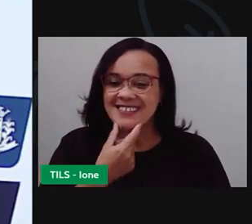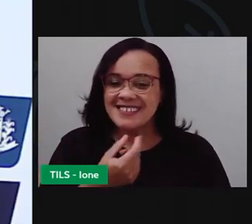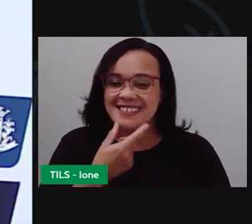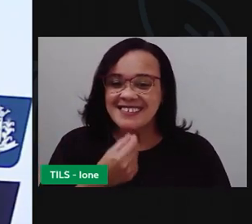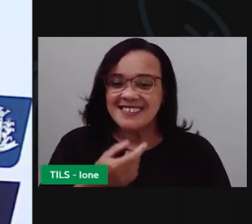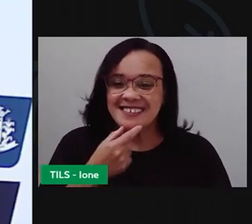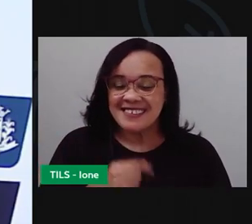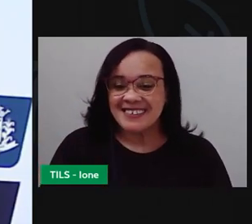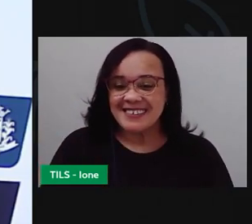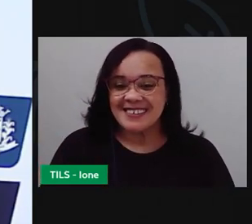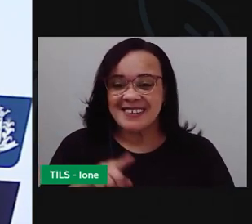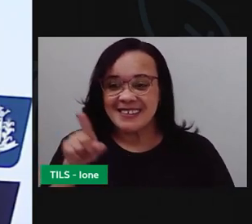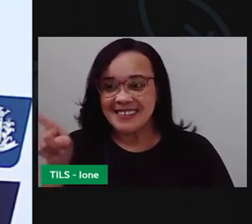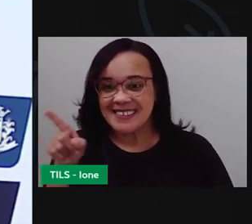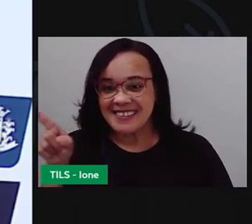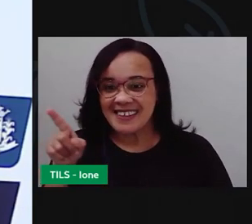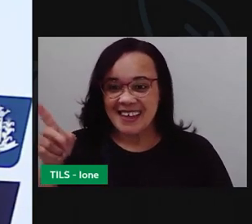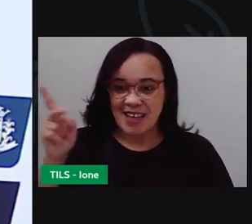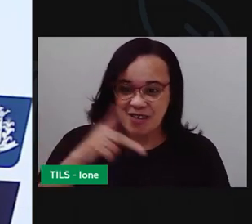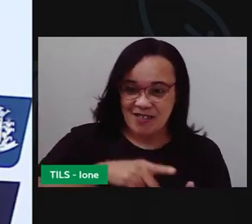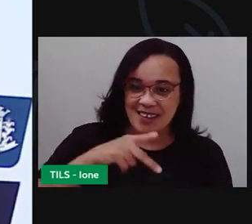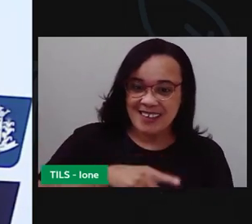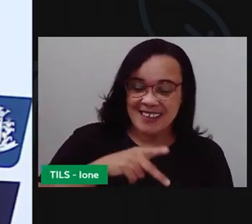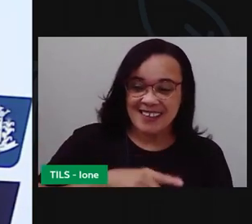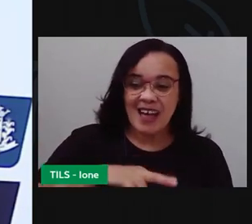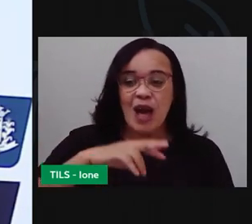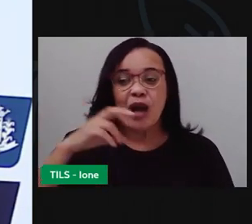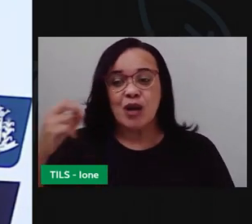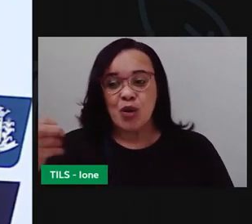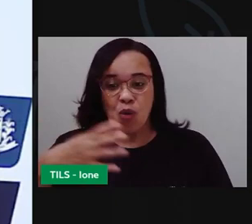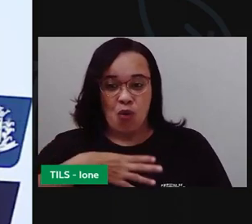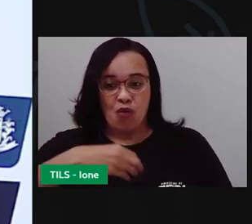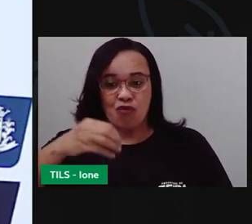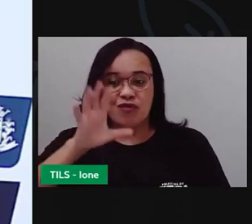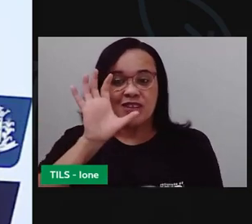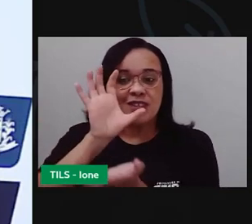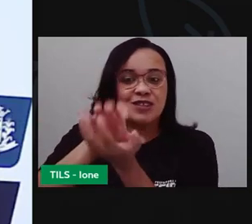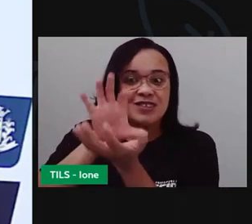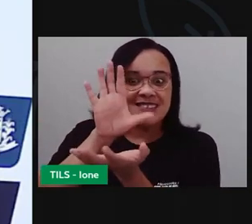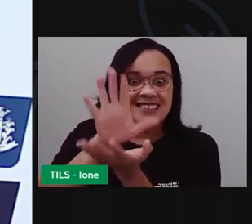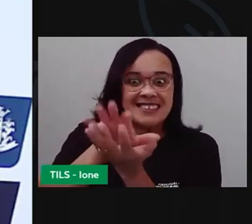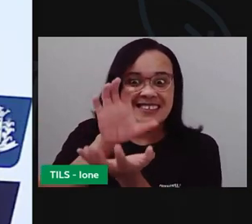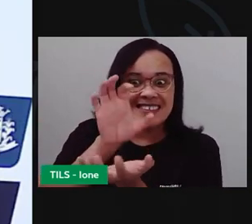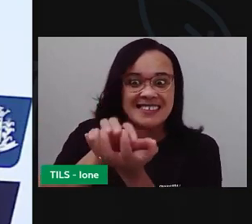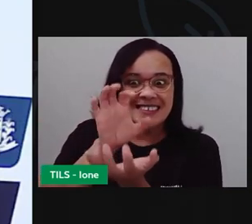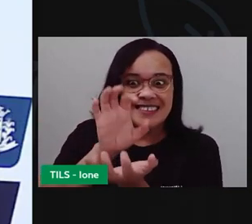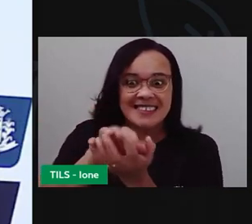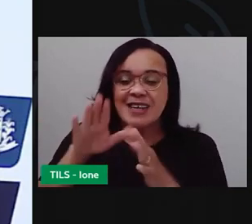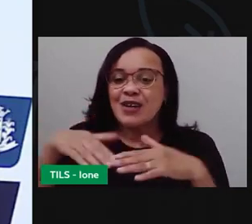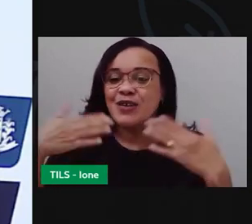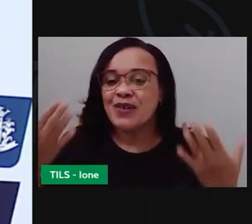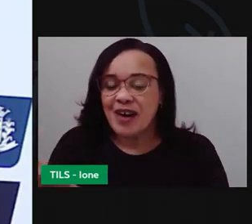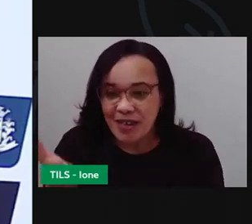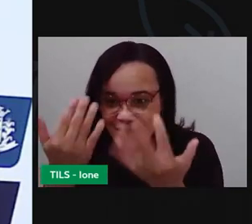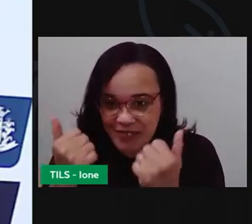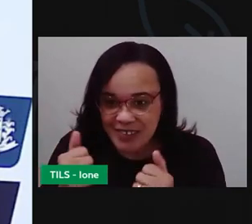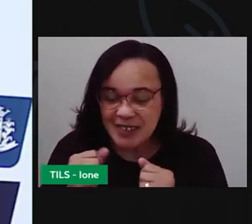parecia um jacaré. Vamos descobrir? Vem comigo.